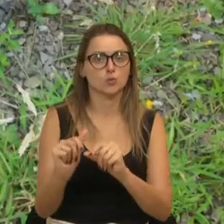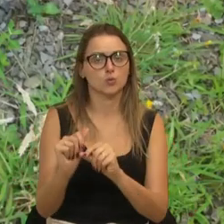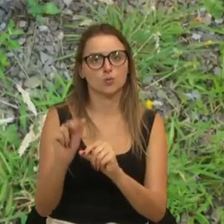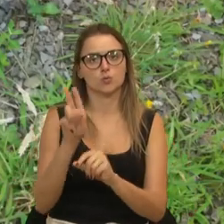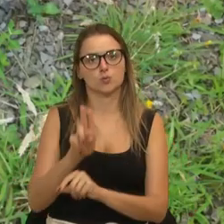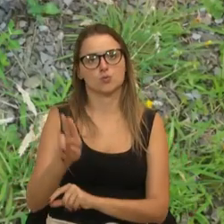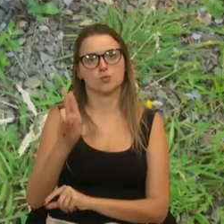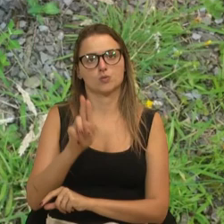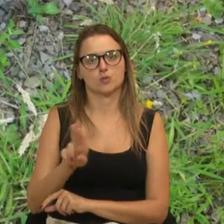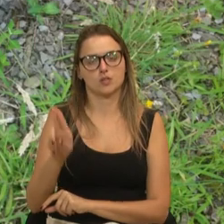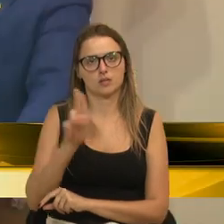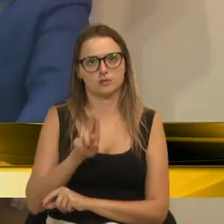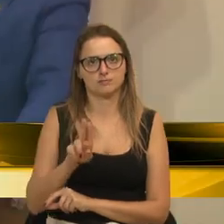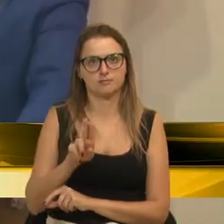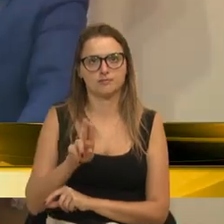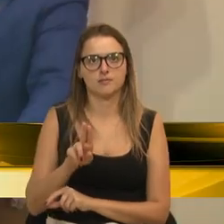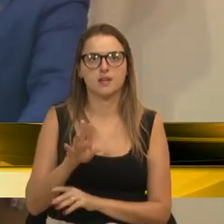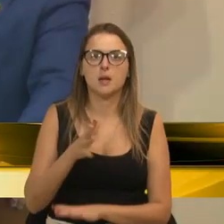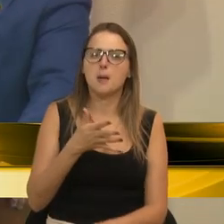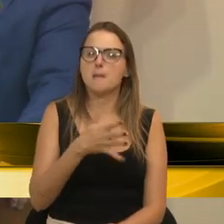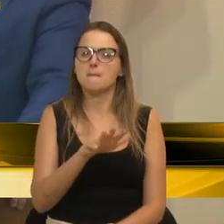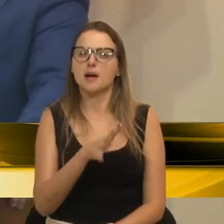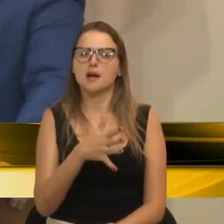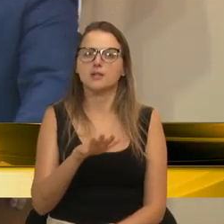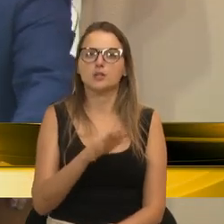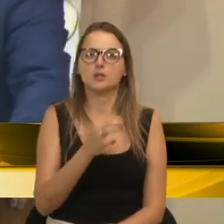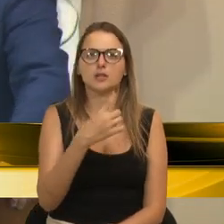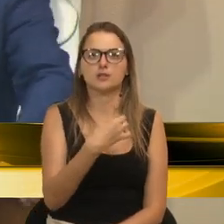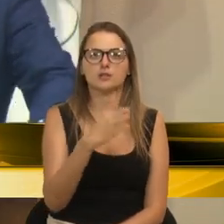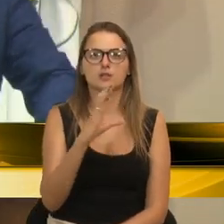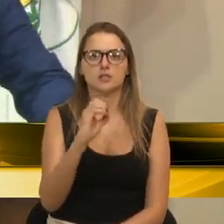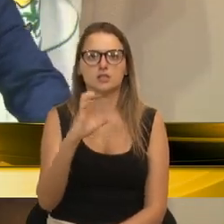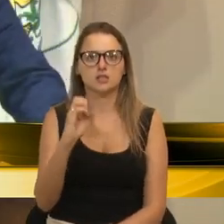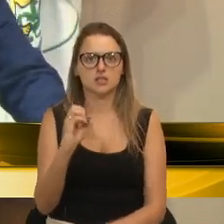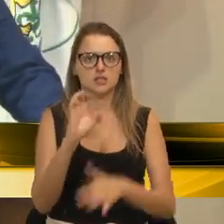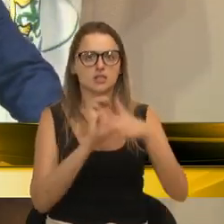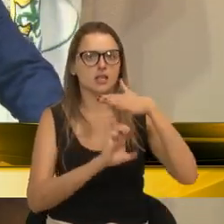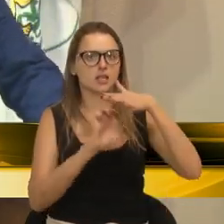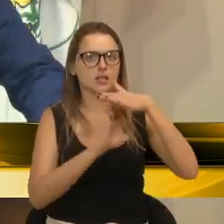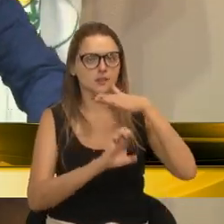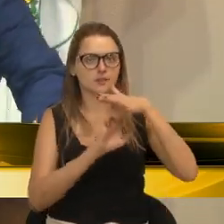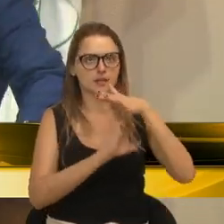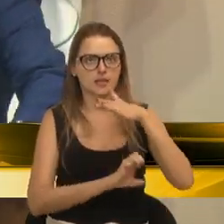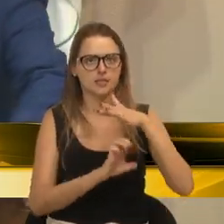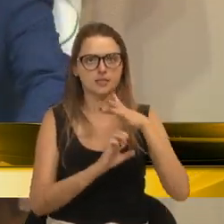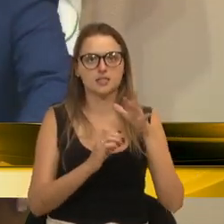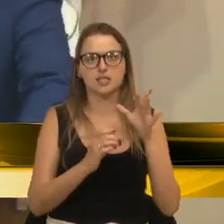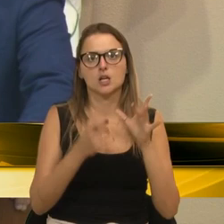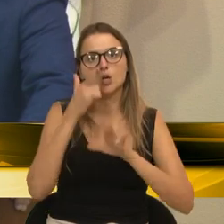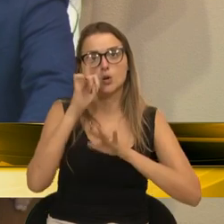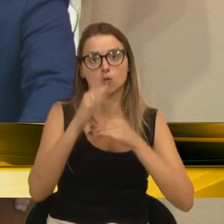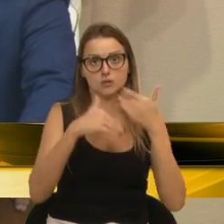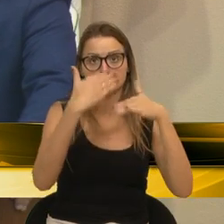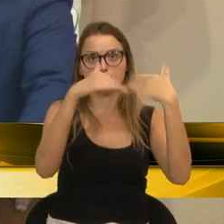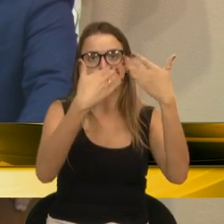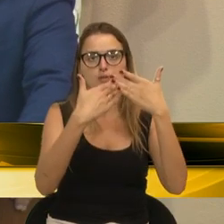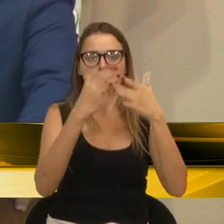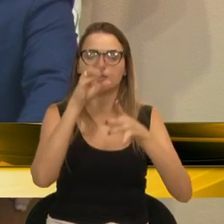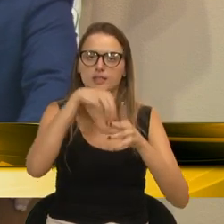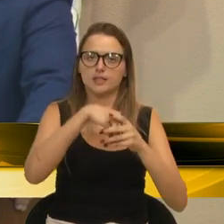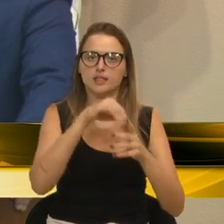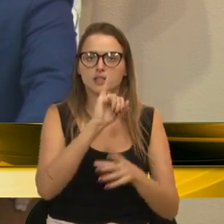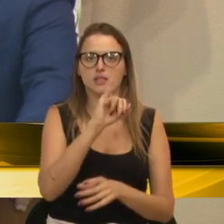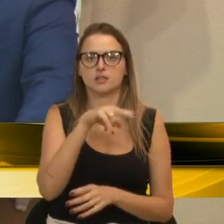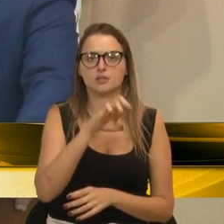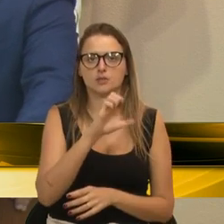E mais ou menos umas 100 empresas foram formadas dentro do INEC nesses anos todos. E acho que o